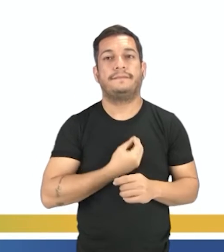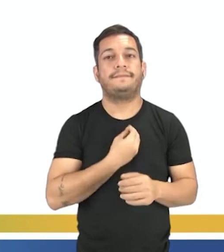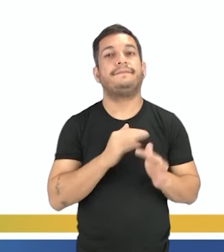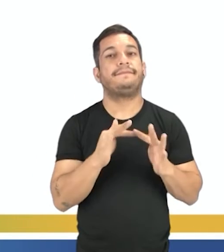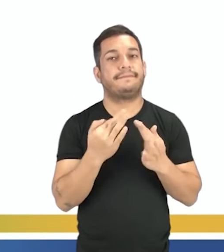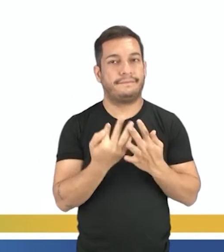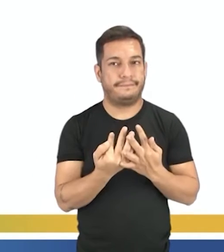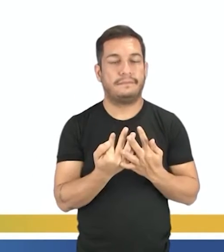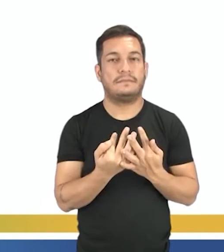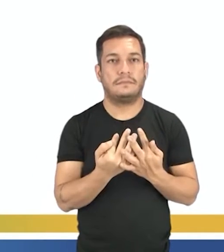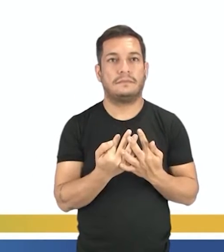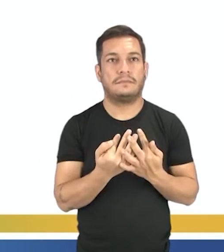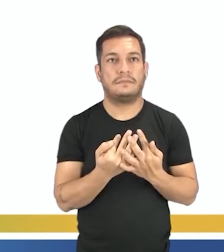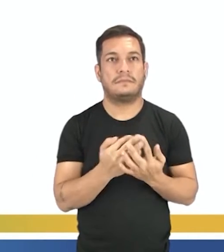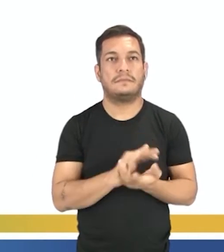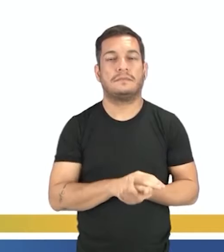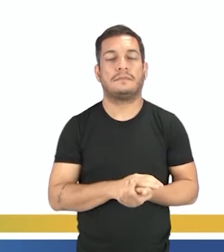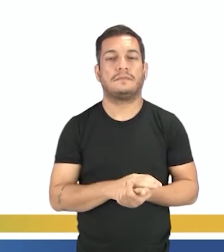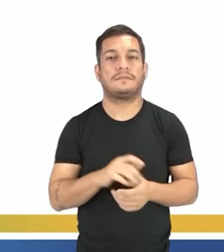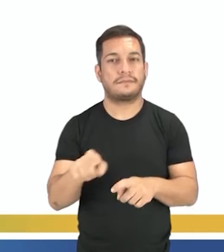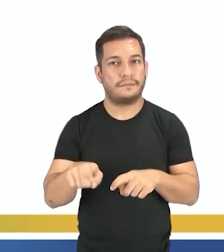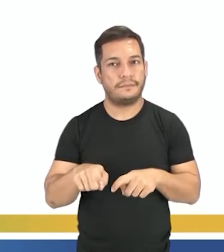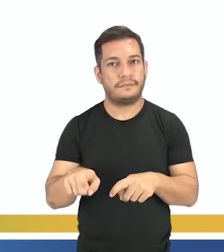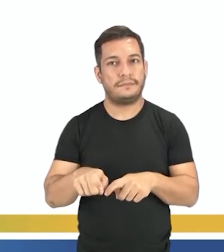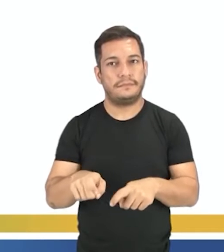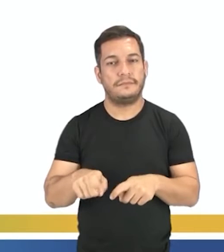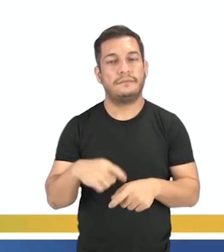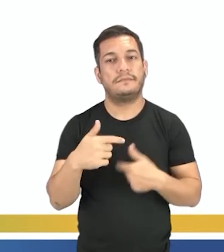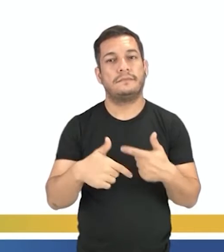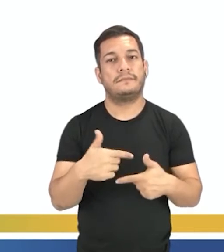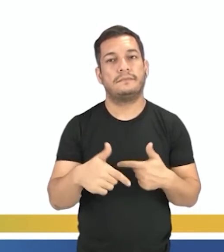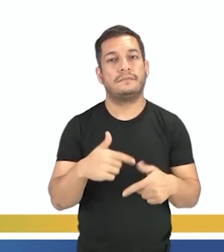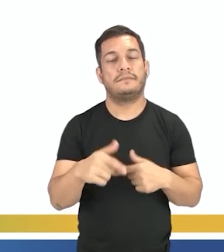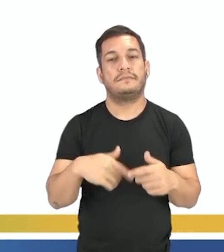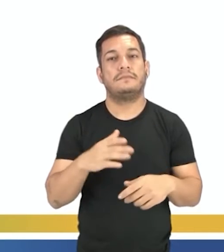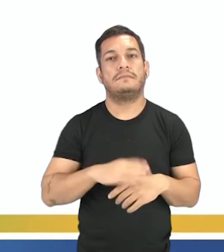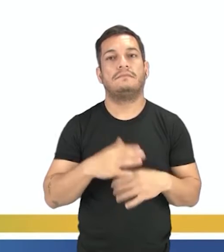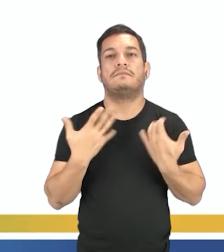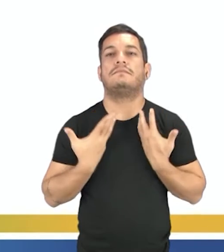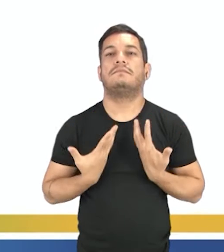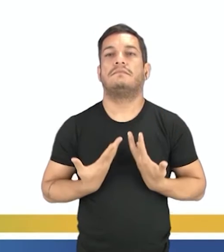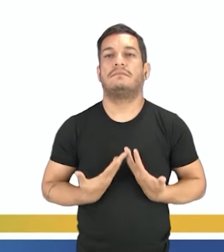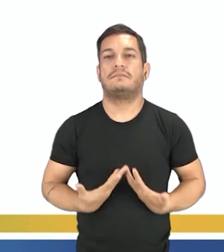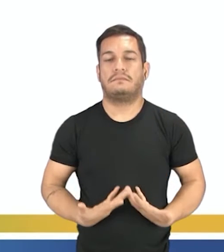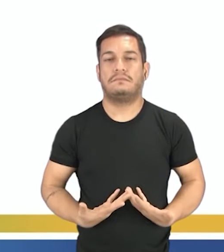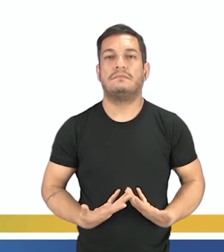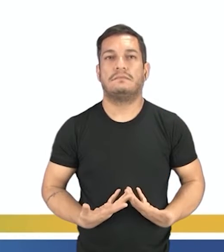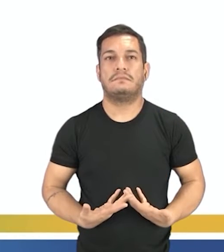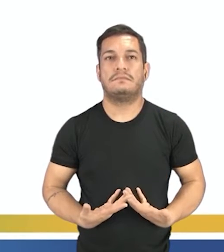sua família lá no campo. O trabalho ficou mais cansativo para essa criança.